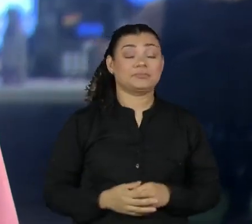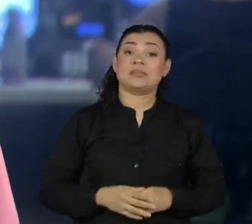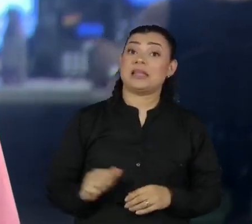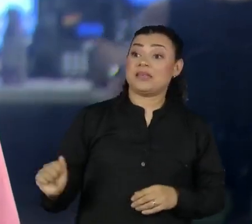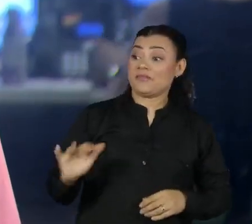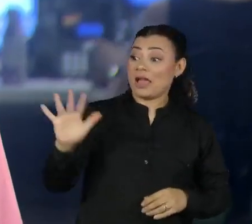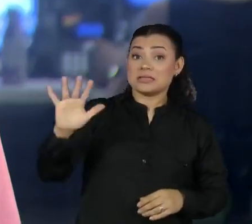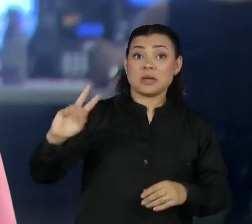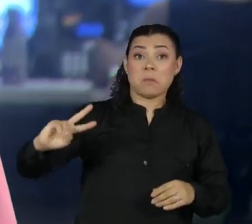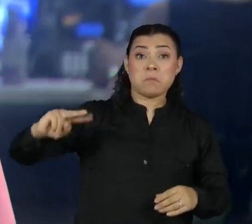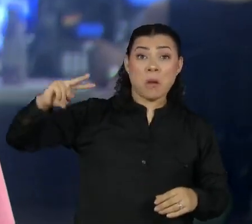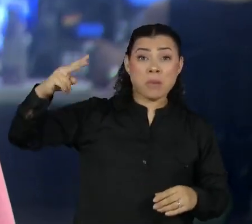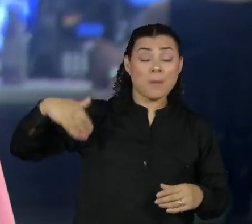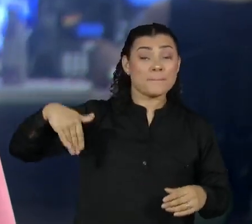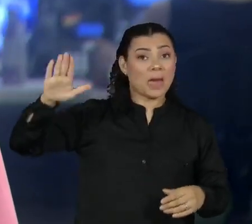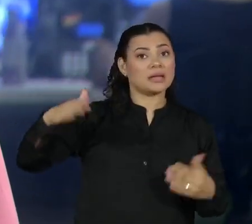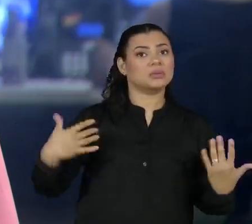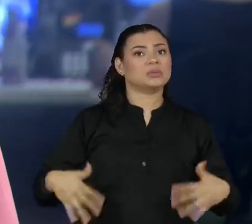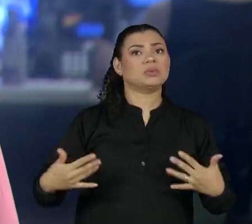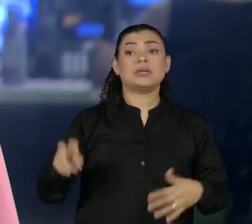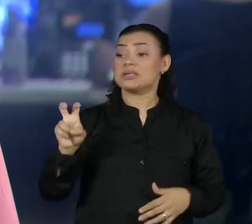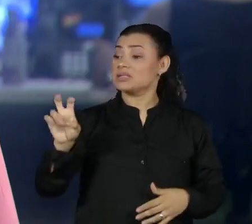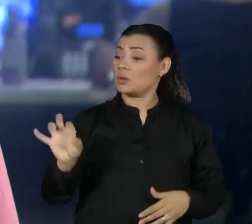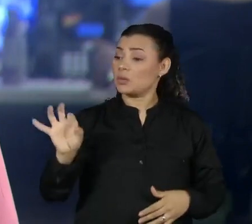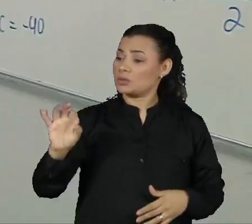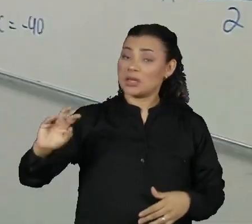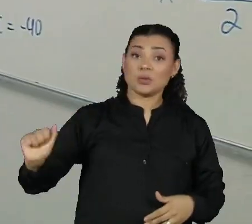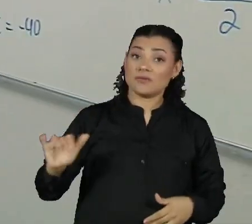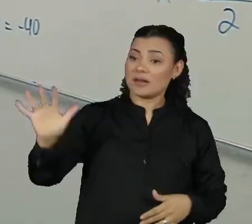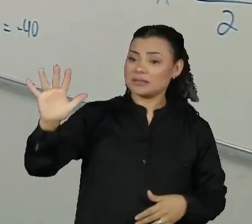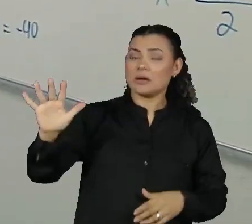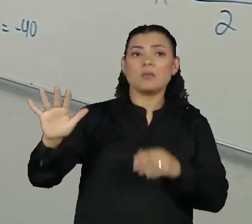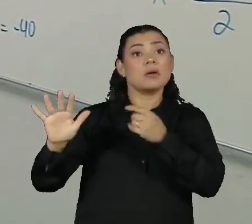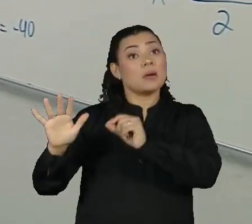inflação prevista, que não deve chegar a 5%.